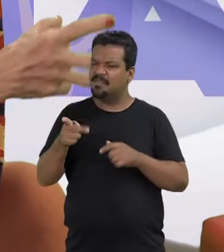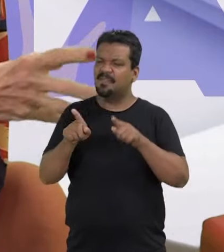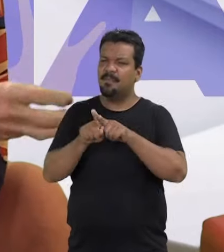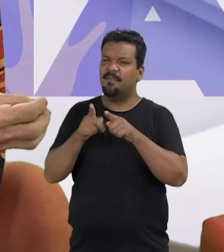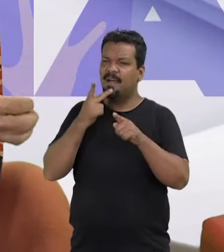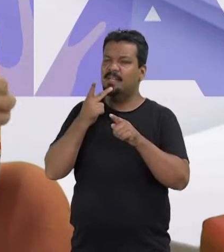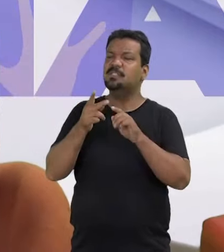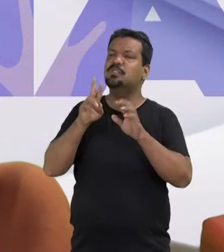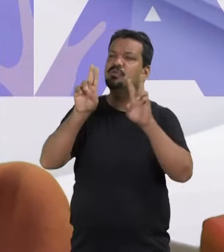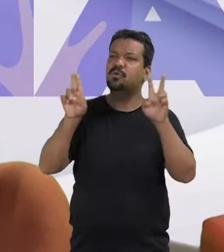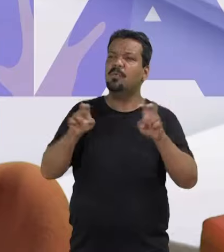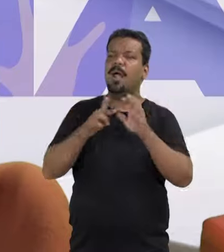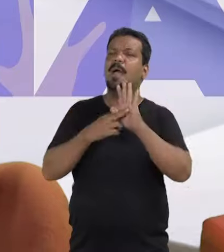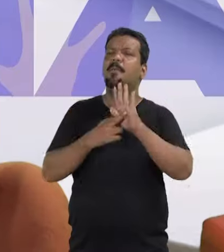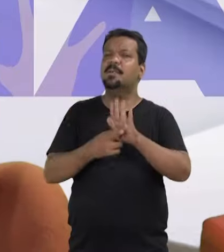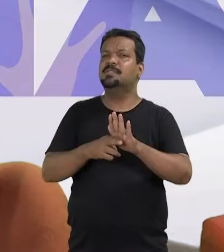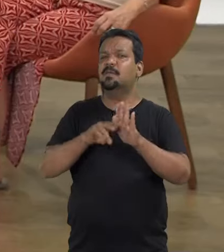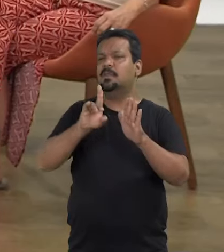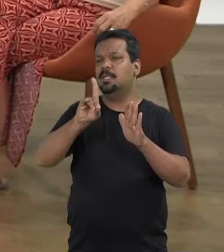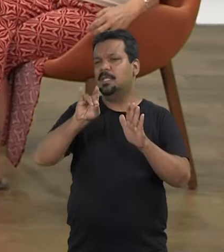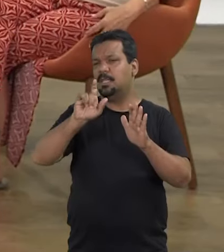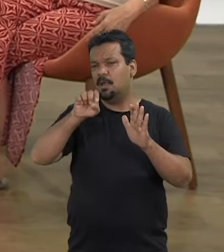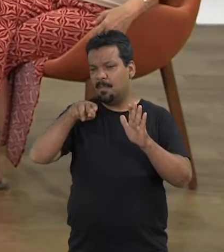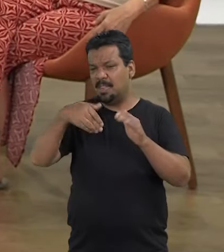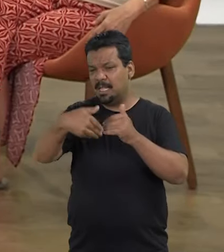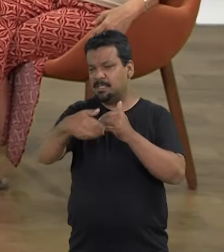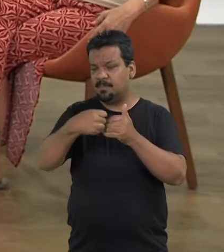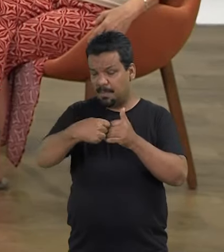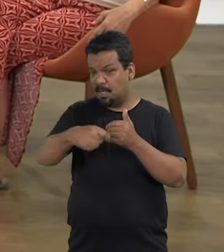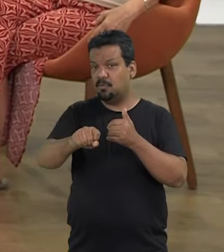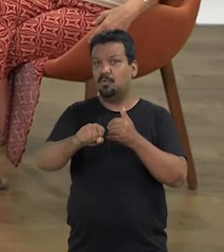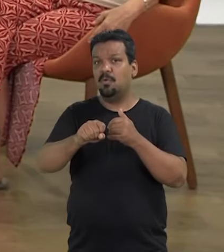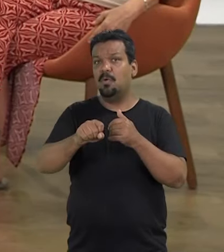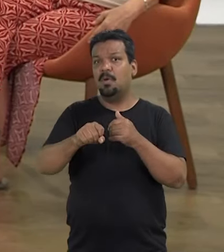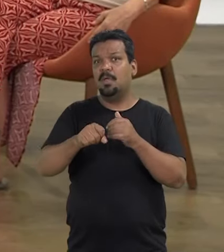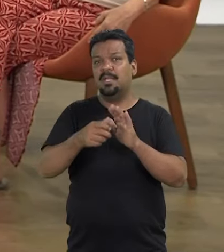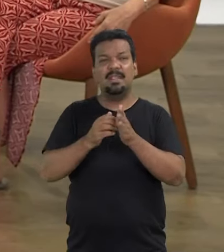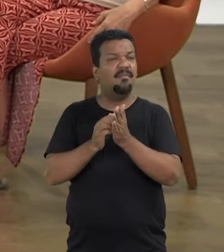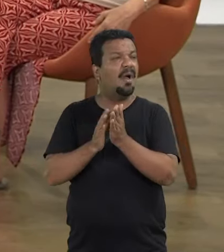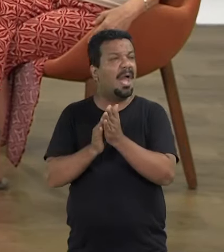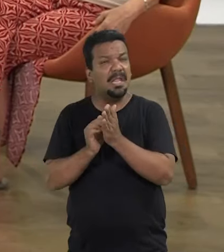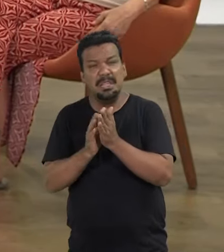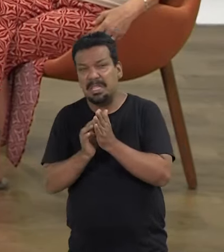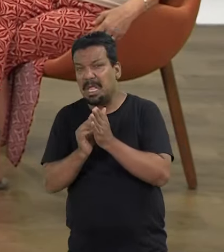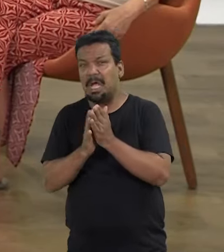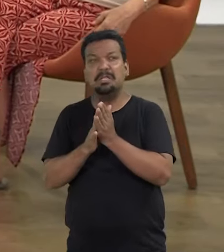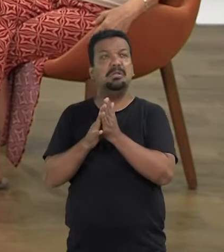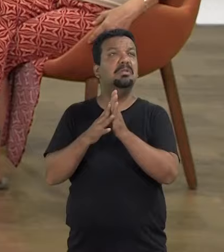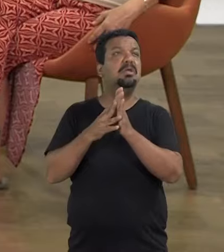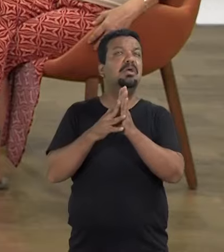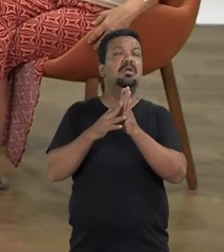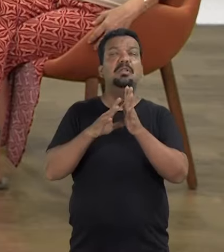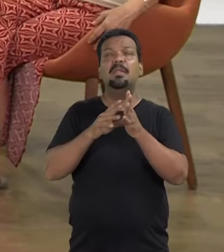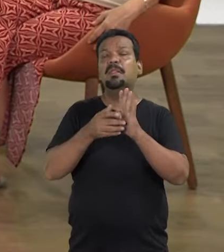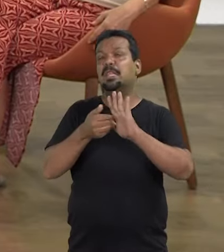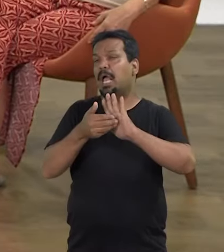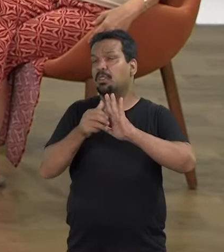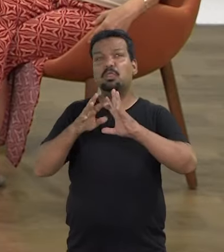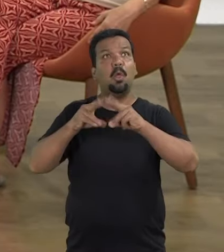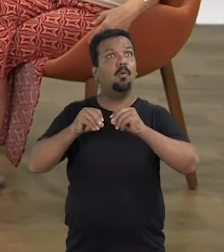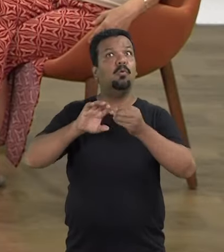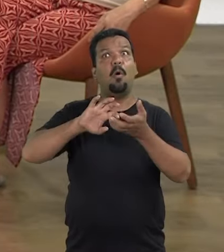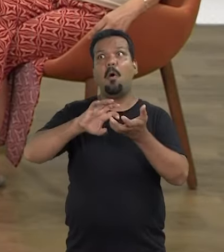falasse sobre a representação de Dilma durante esse período, justamente que estavam retirando, colocando todos os